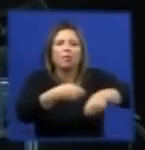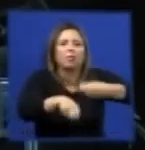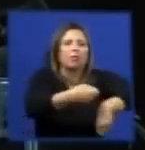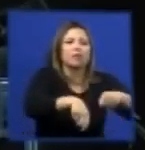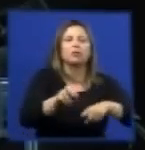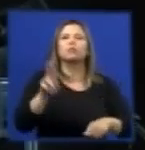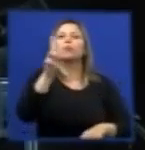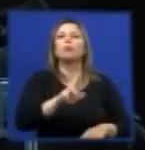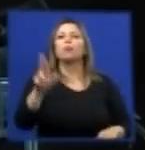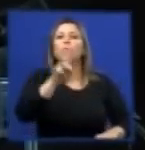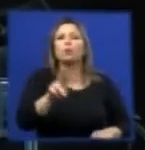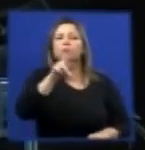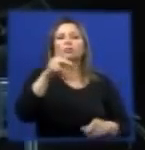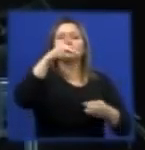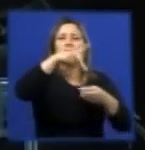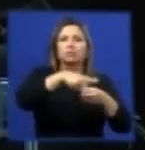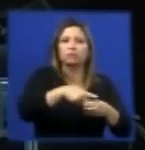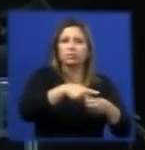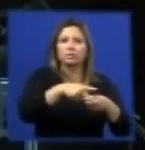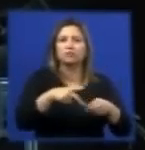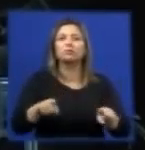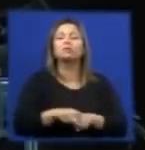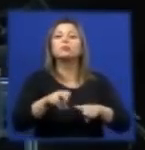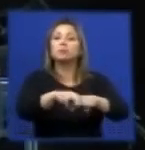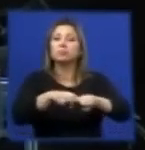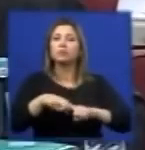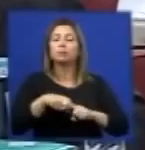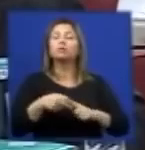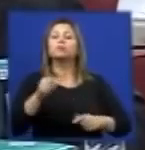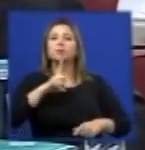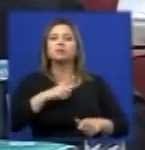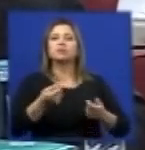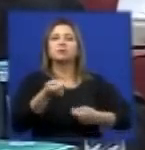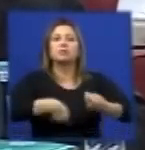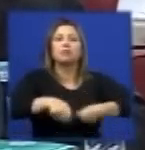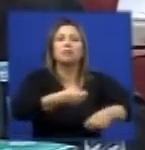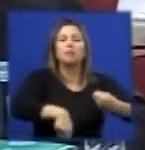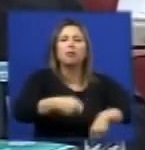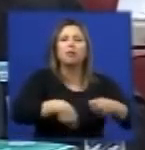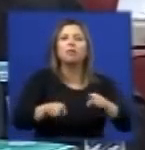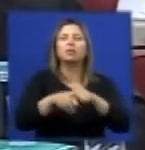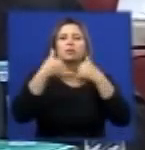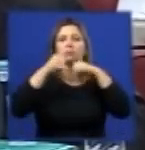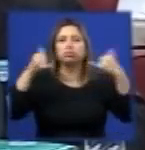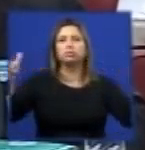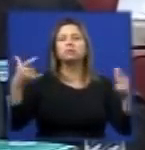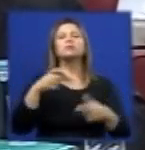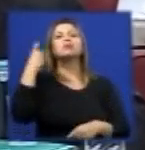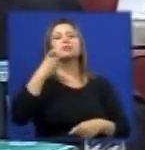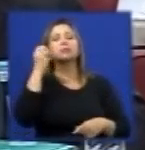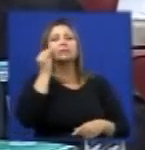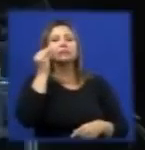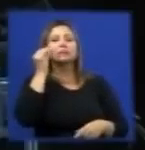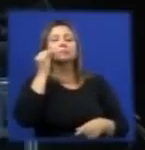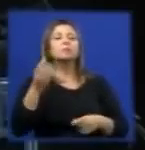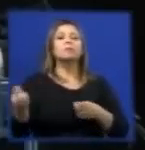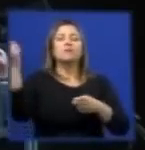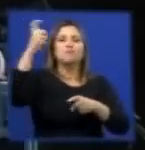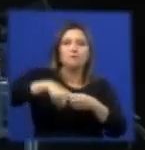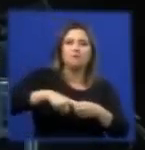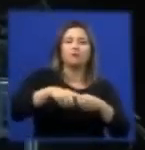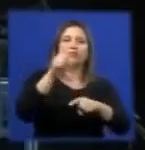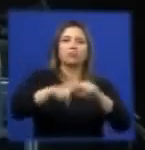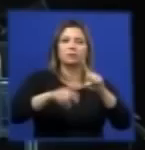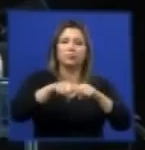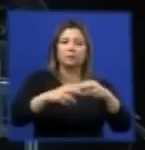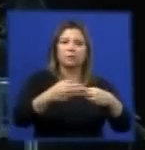a utilização de petróleo nós estamos portanto economizando energia e estamos reciclando um carbono que já estava